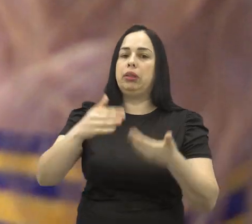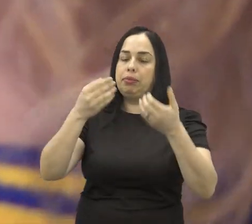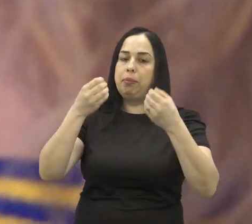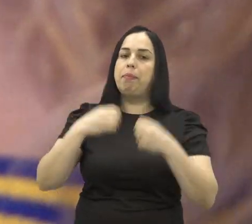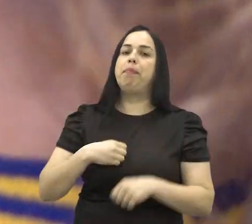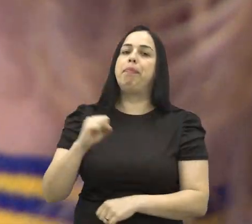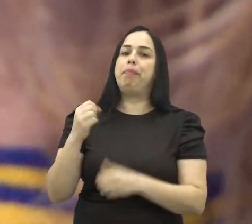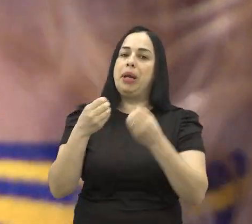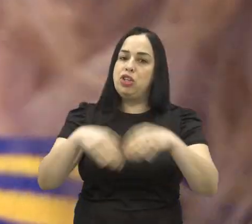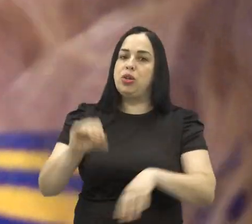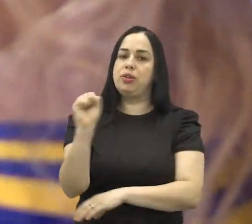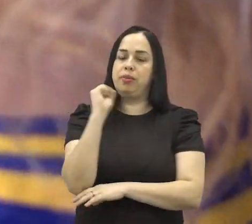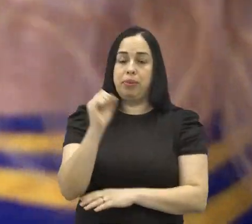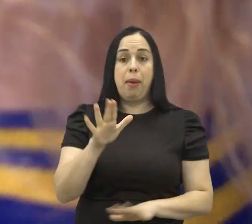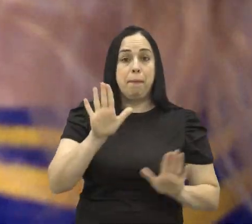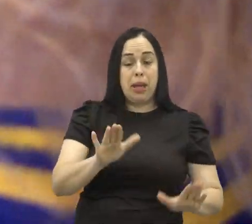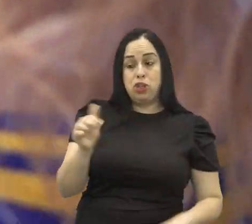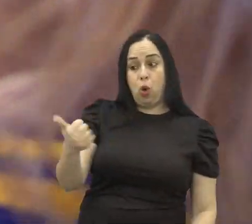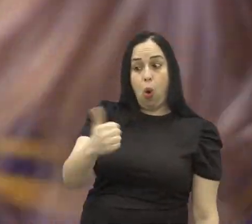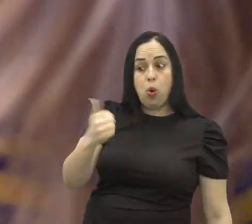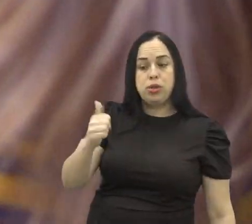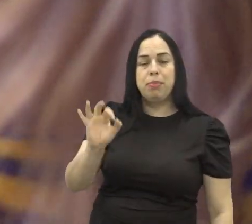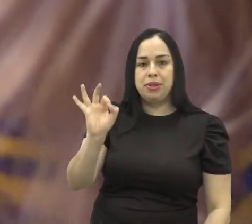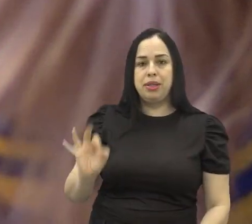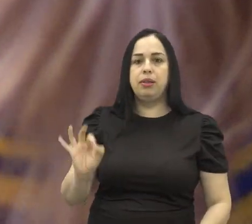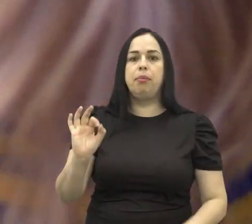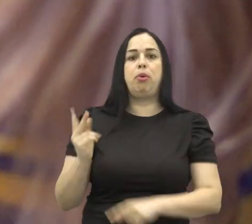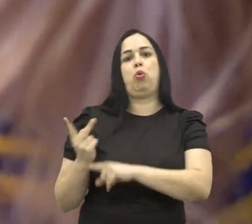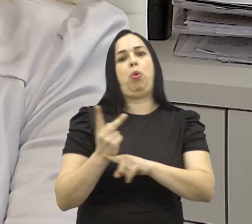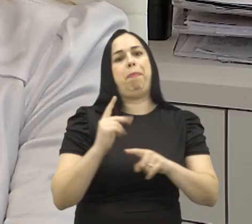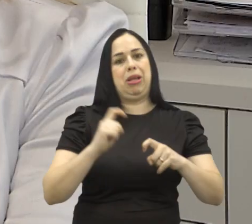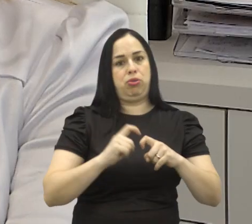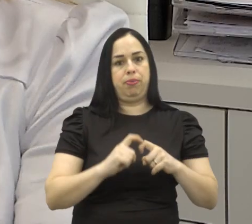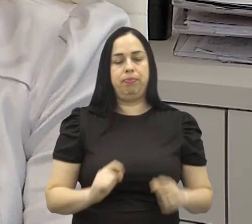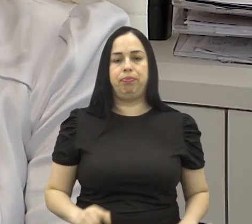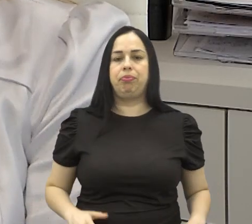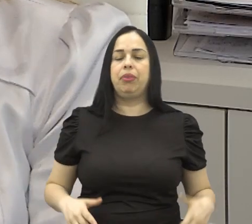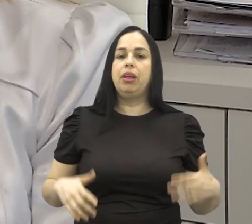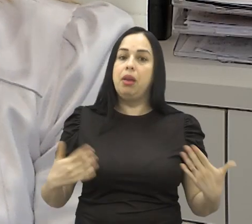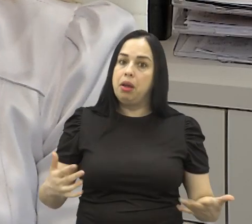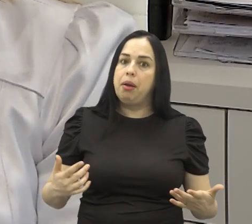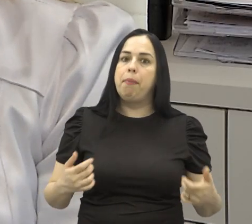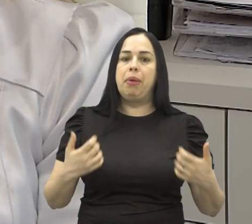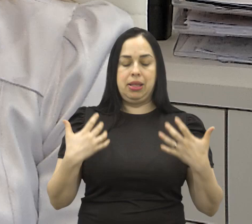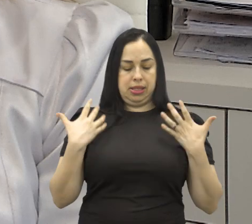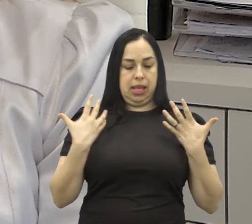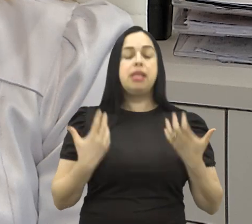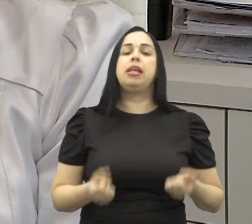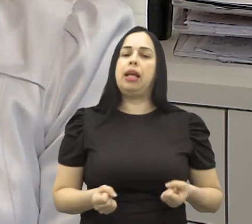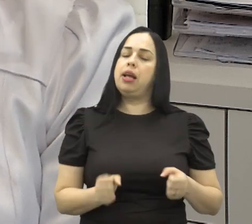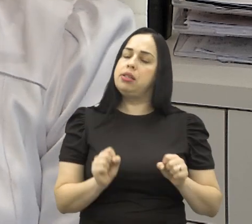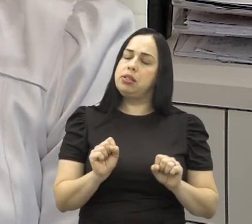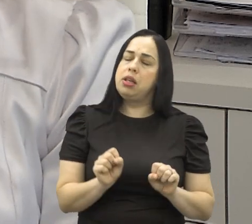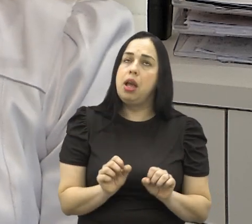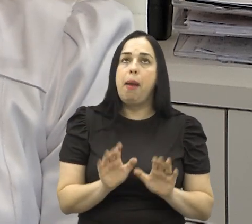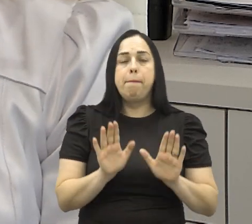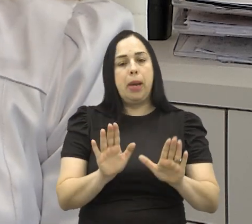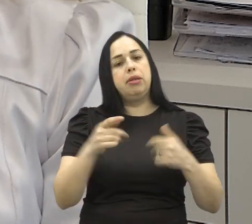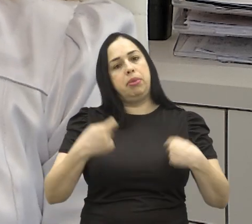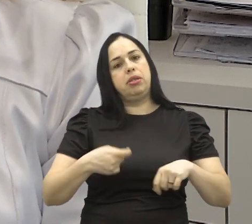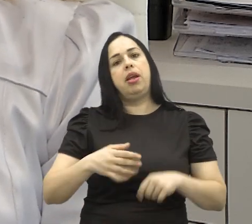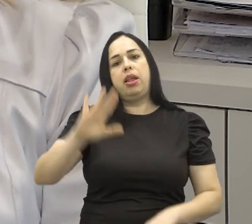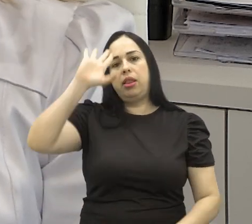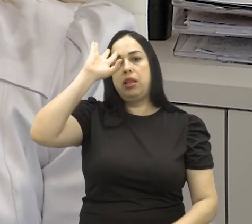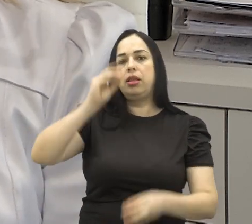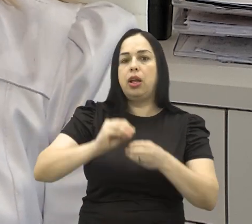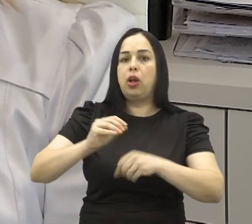sobrepeso, e somente 11% procuraram ajuda médica. Não que a pessoa não tenha que se aceitar, mas a